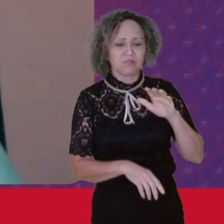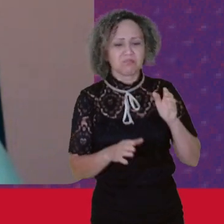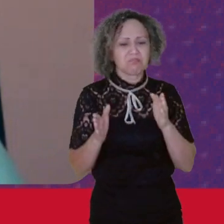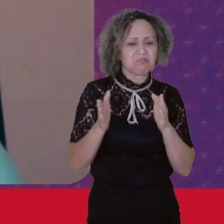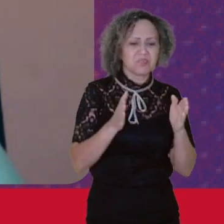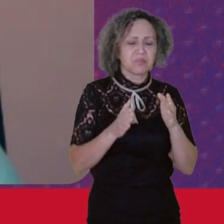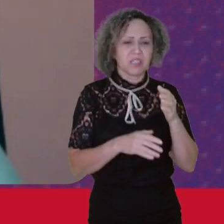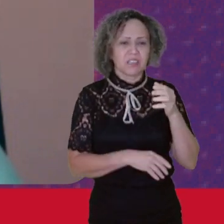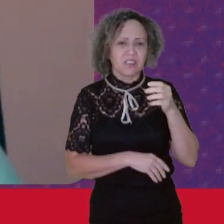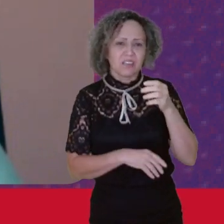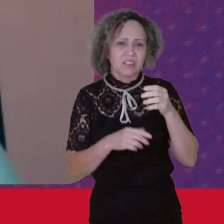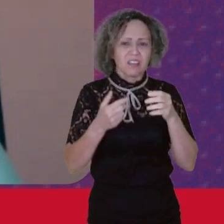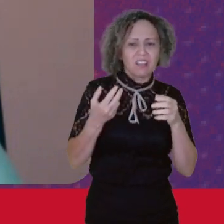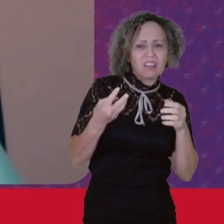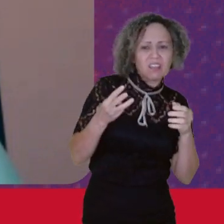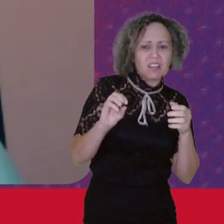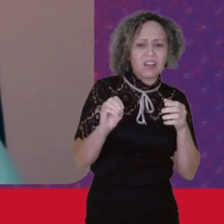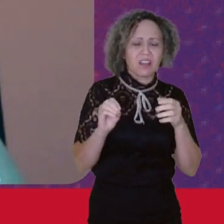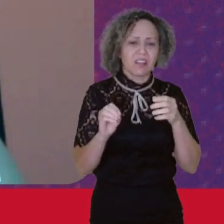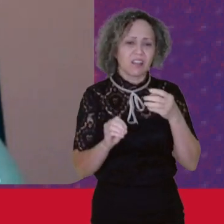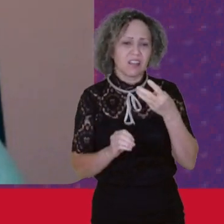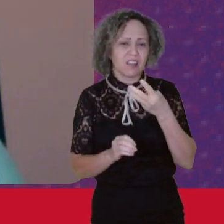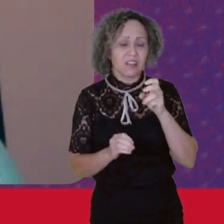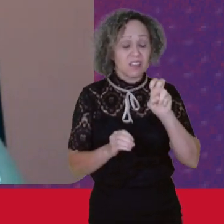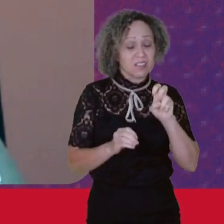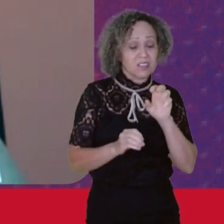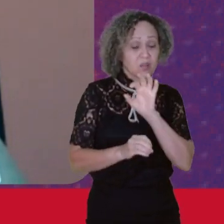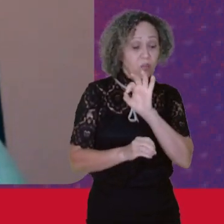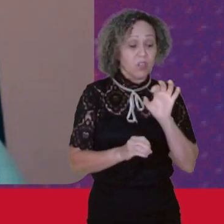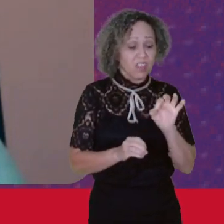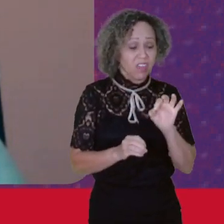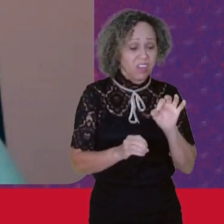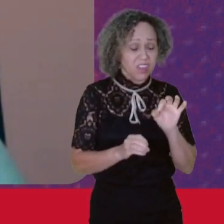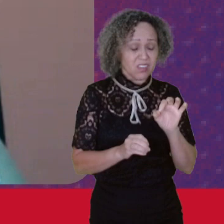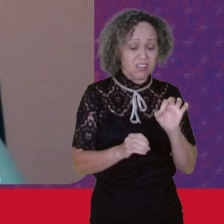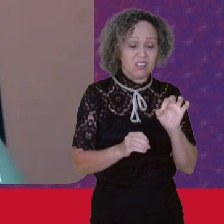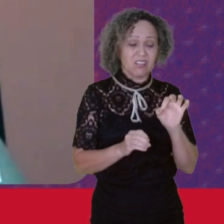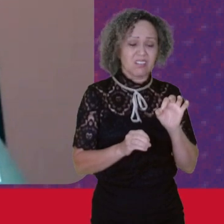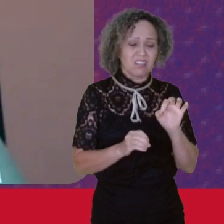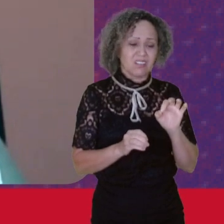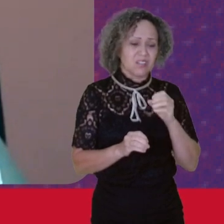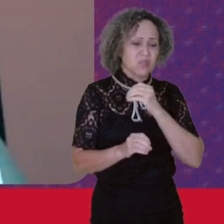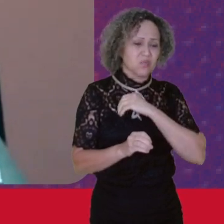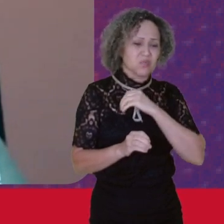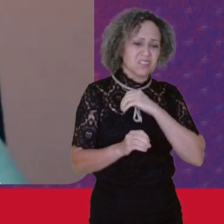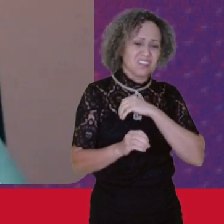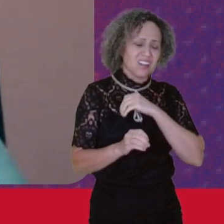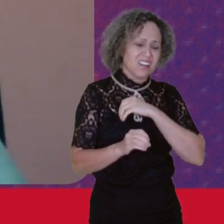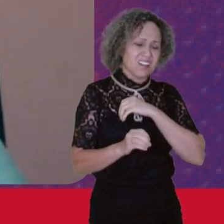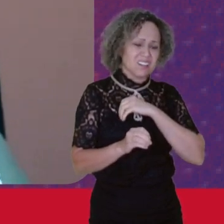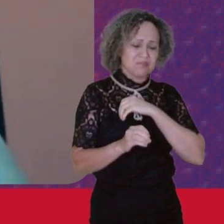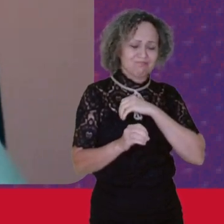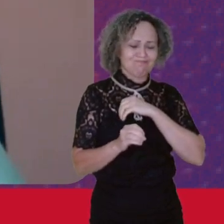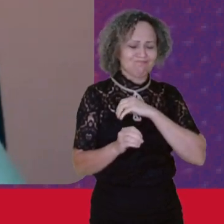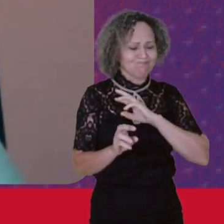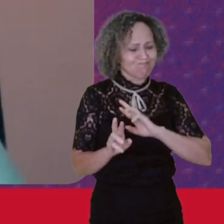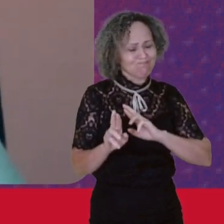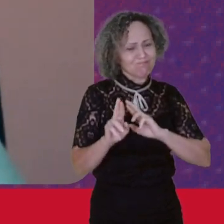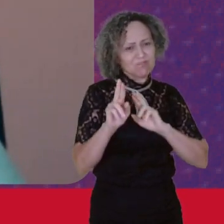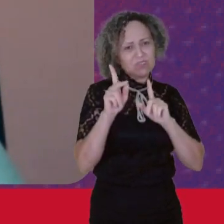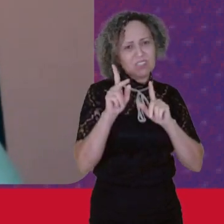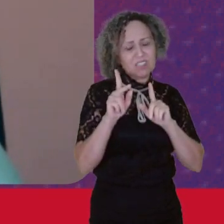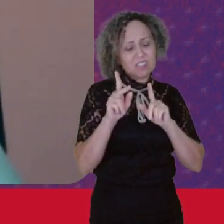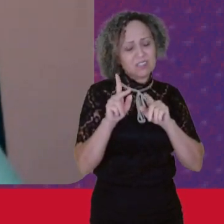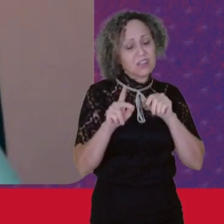30% A desigualdade Salarial Para quem Tem salário No caso Da